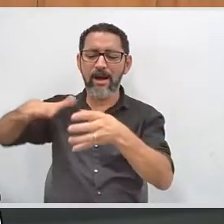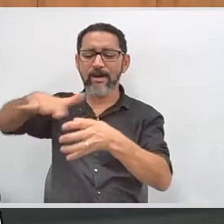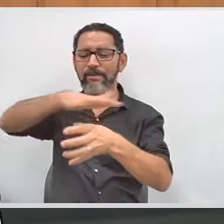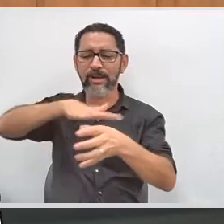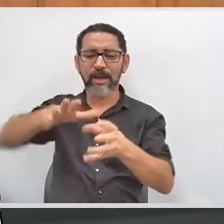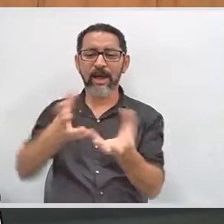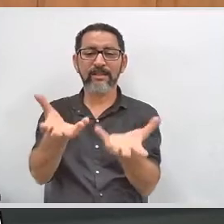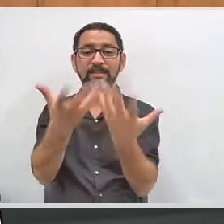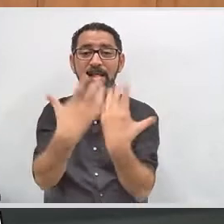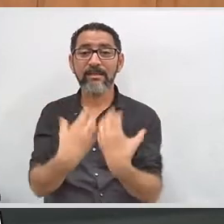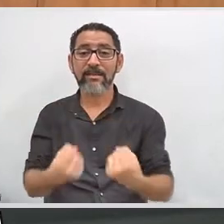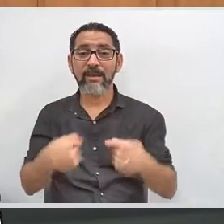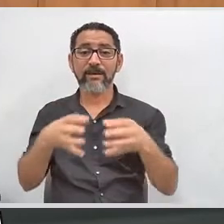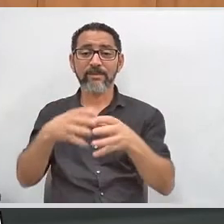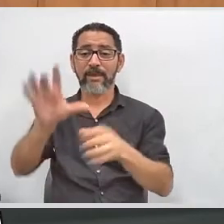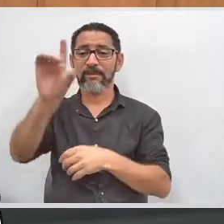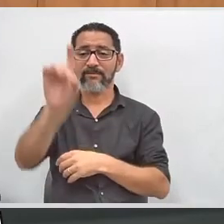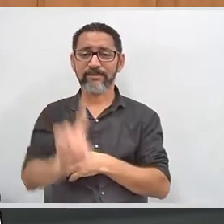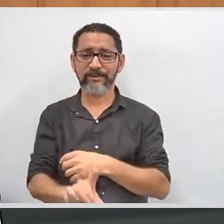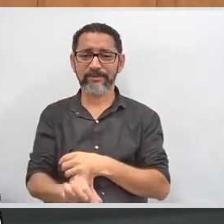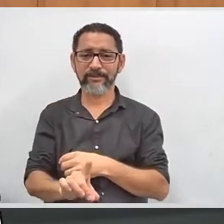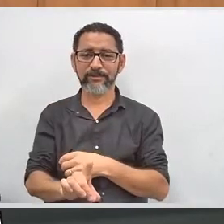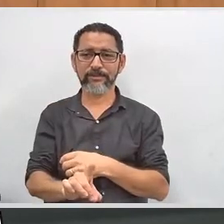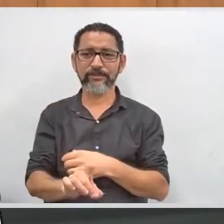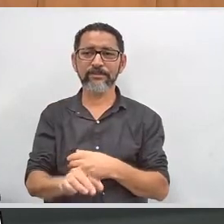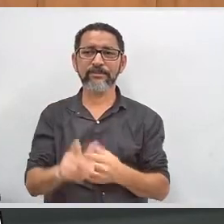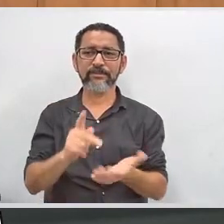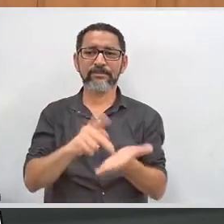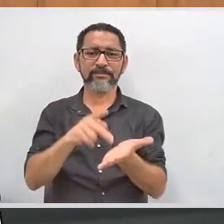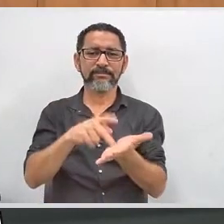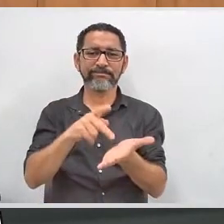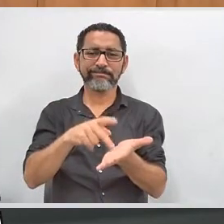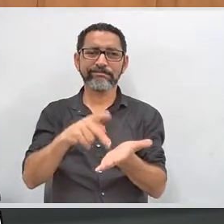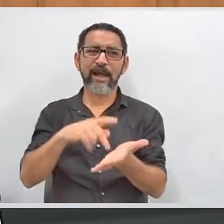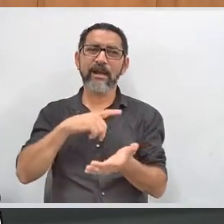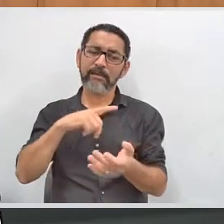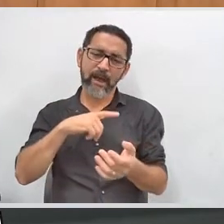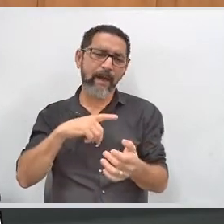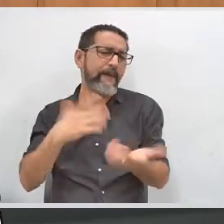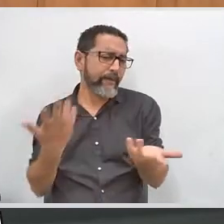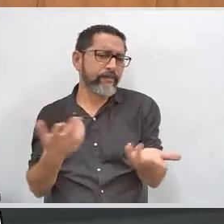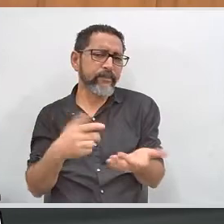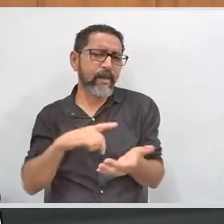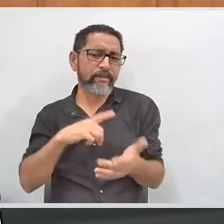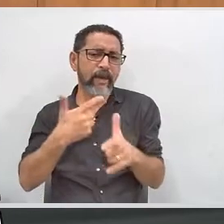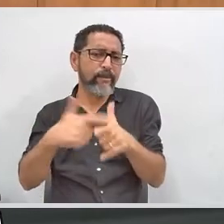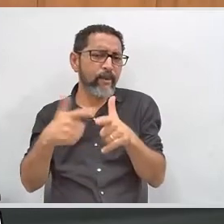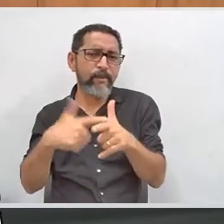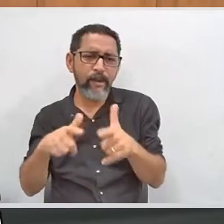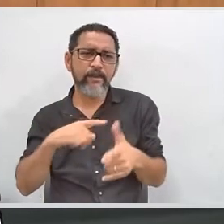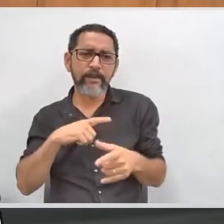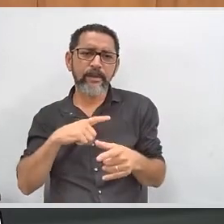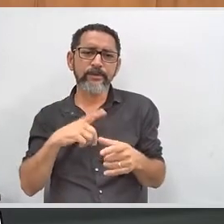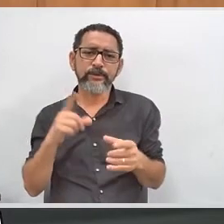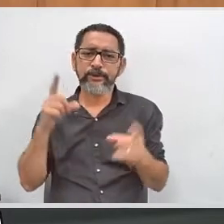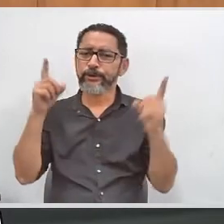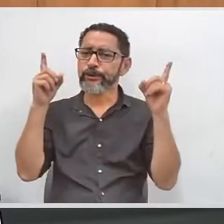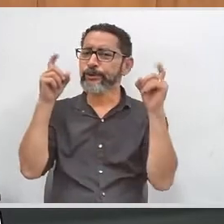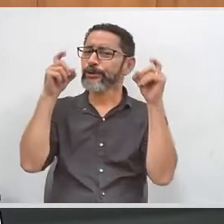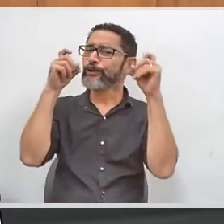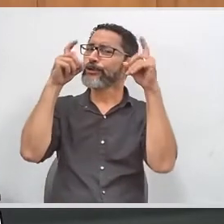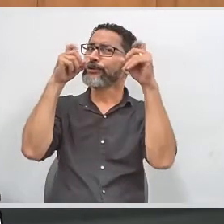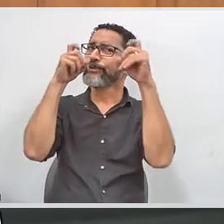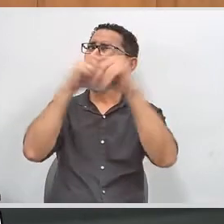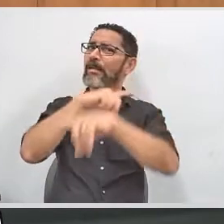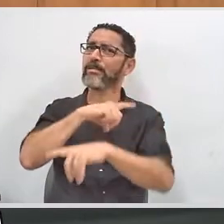deficiência física, porque, na verdade, eles têm as restrições, mas elas, de certa forma, são